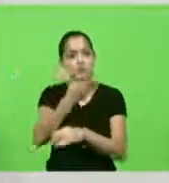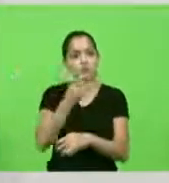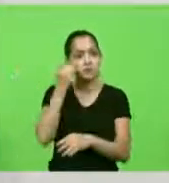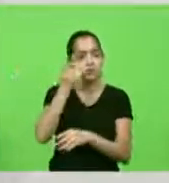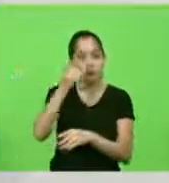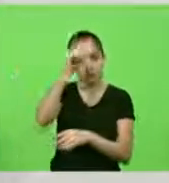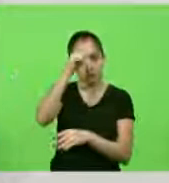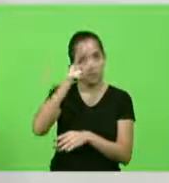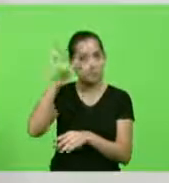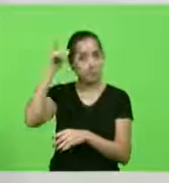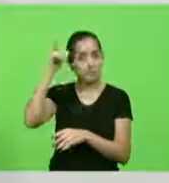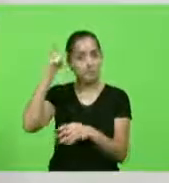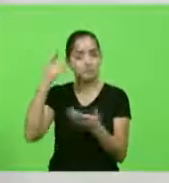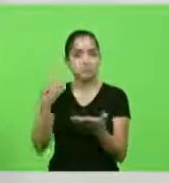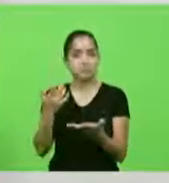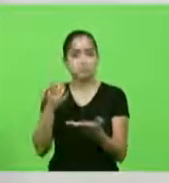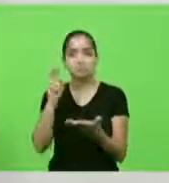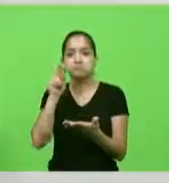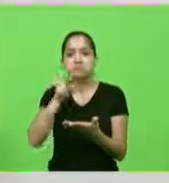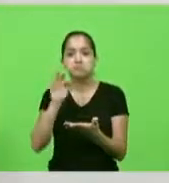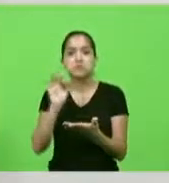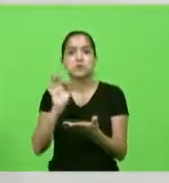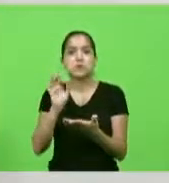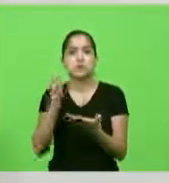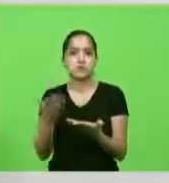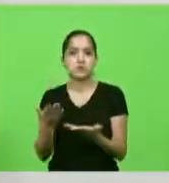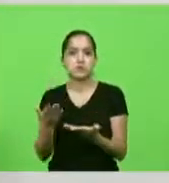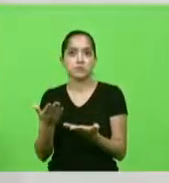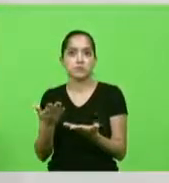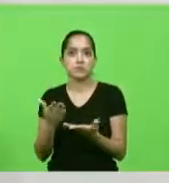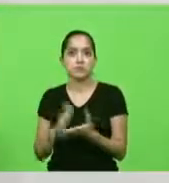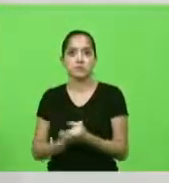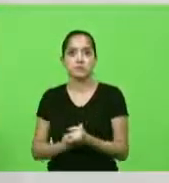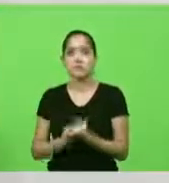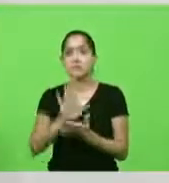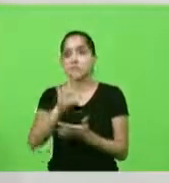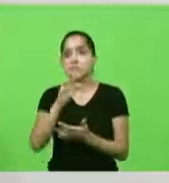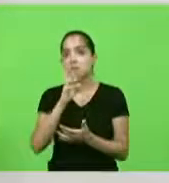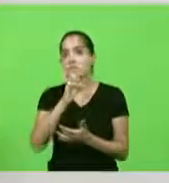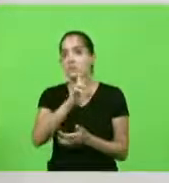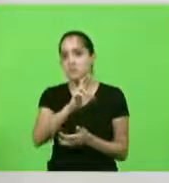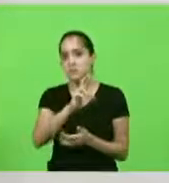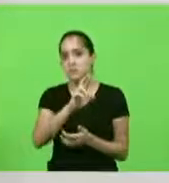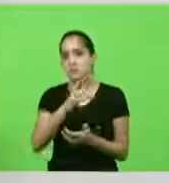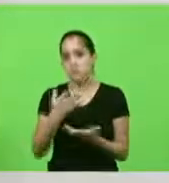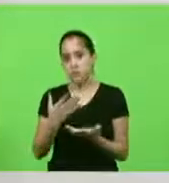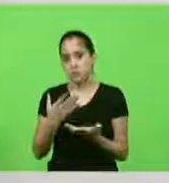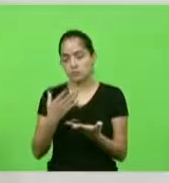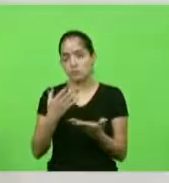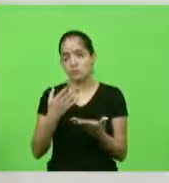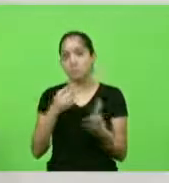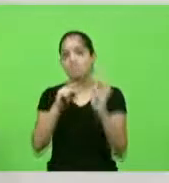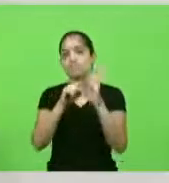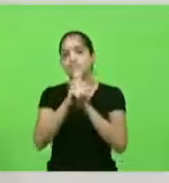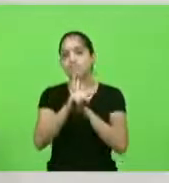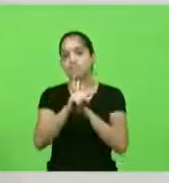não enxergaram respondo com um questionamento